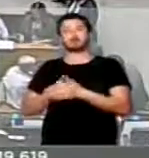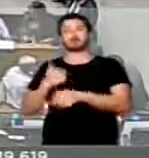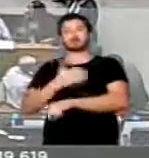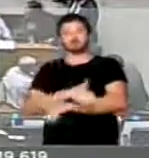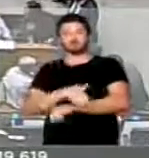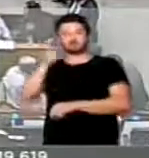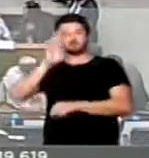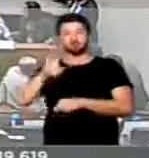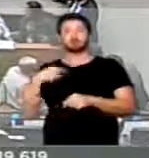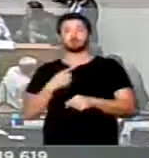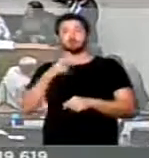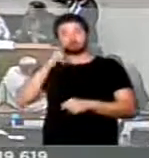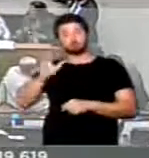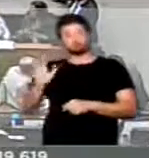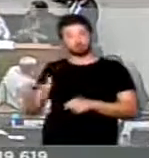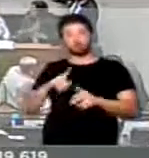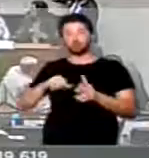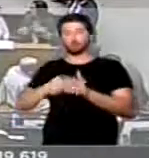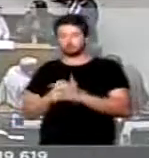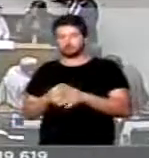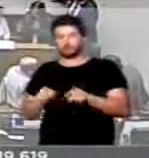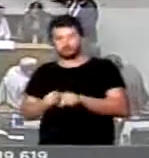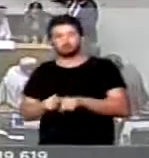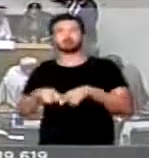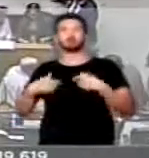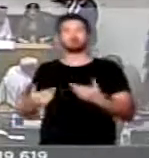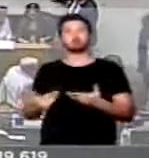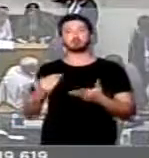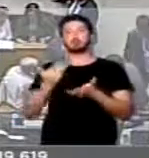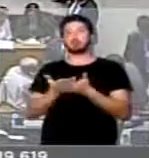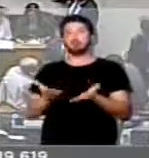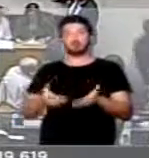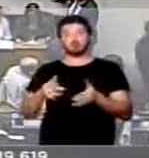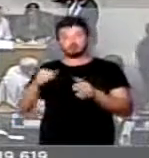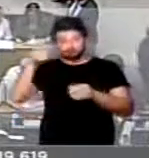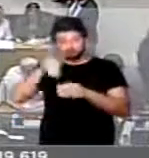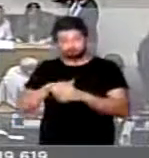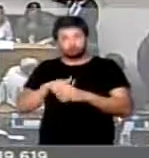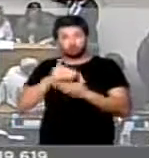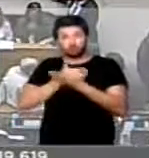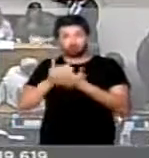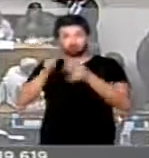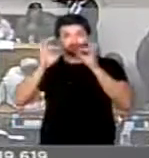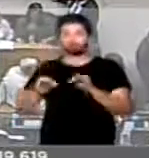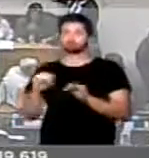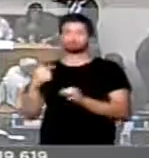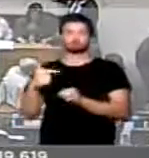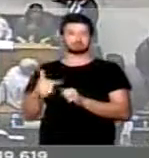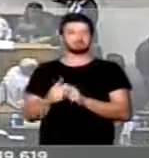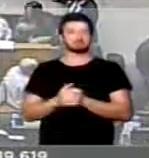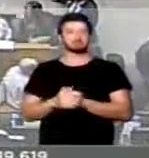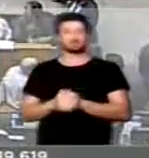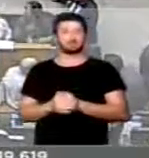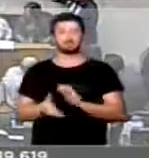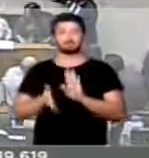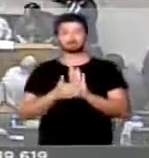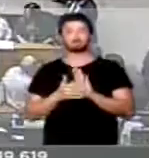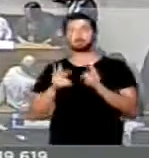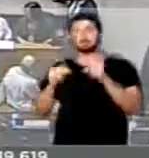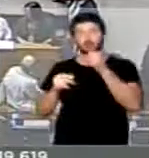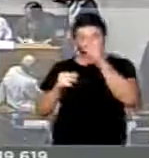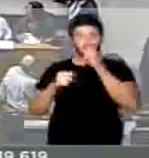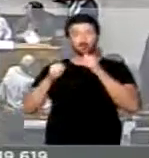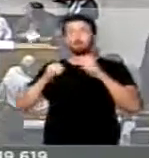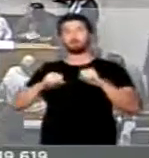brasileiras a gente está vendo aí uma obstrução e portanto até agora não começou realmente a votação dessa proposta uma obstrução como